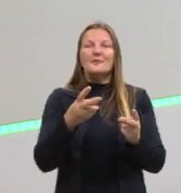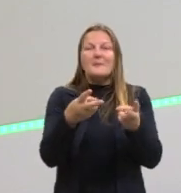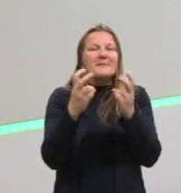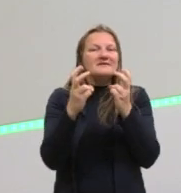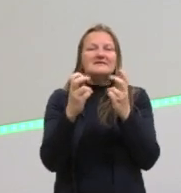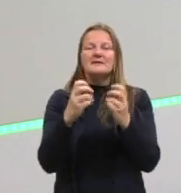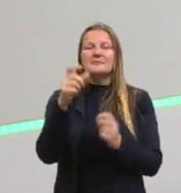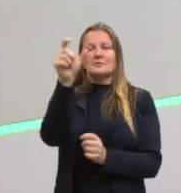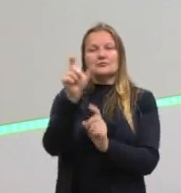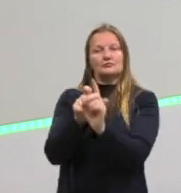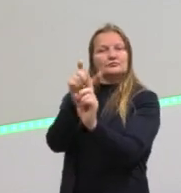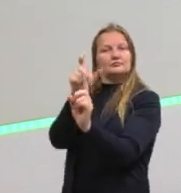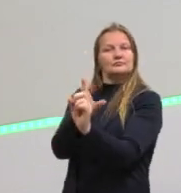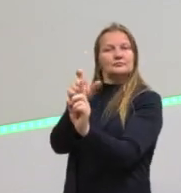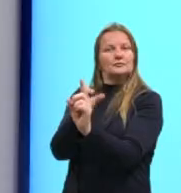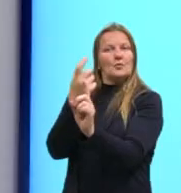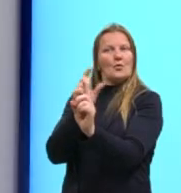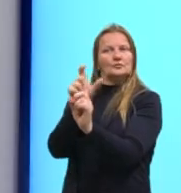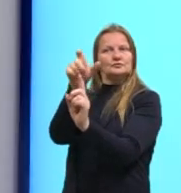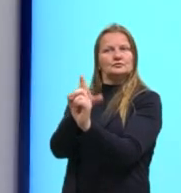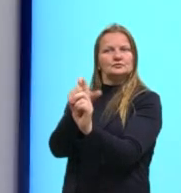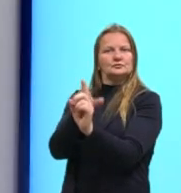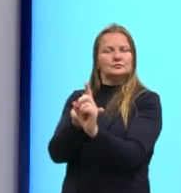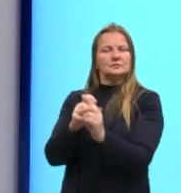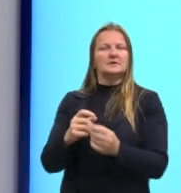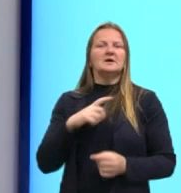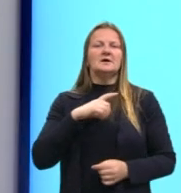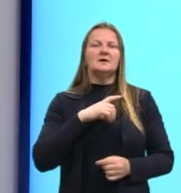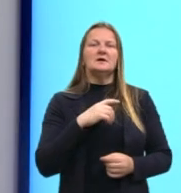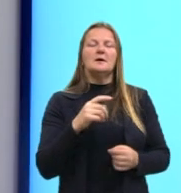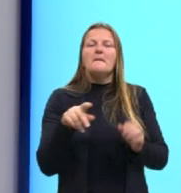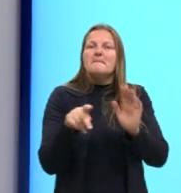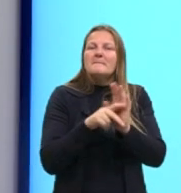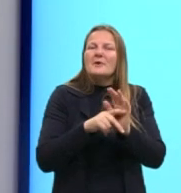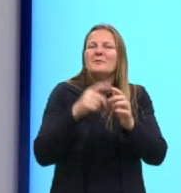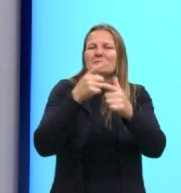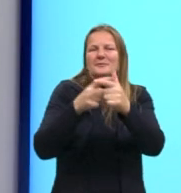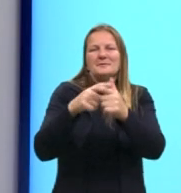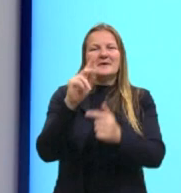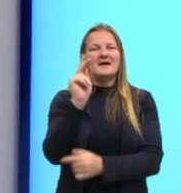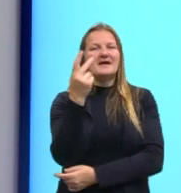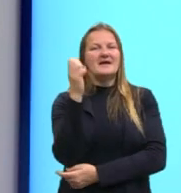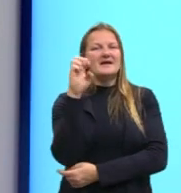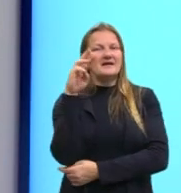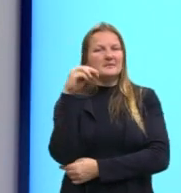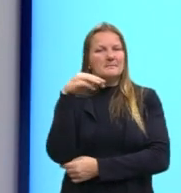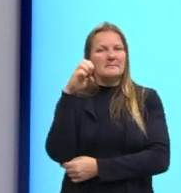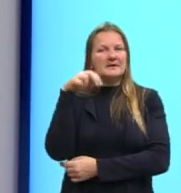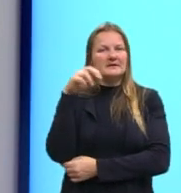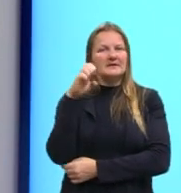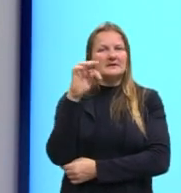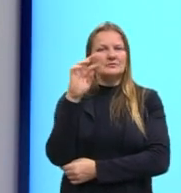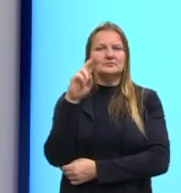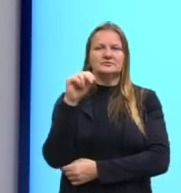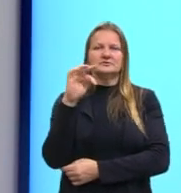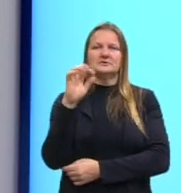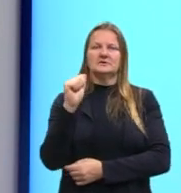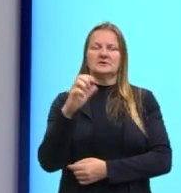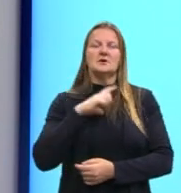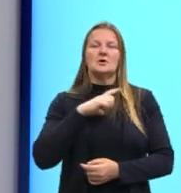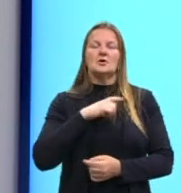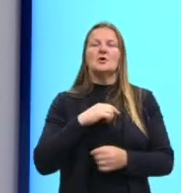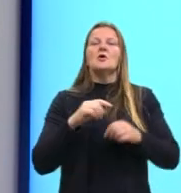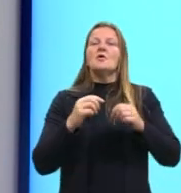do outro. Portanto, a hermenêutica aqui passa por problemas na pós-modernidade. A valorização da questão do